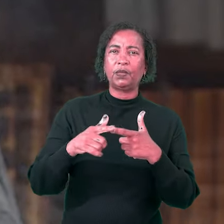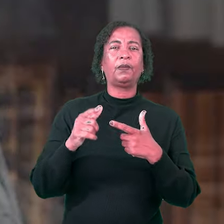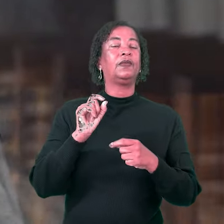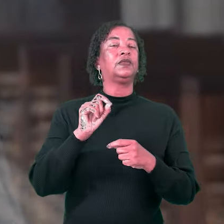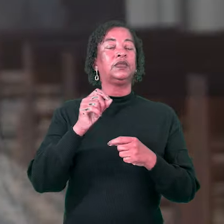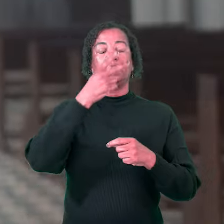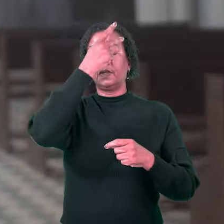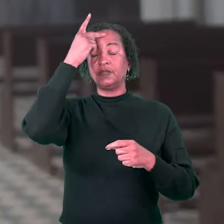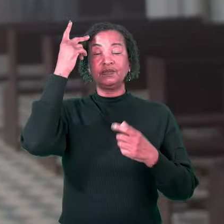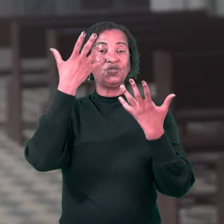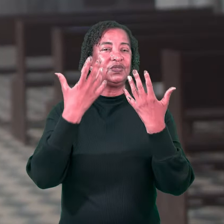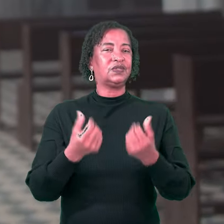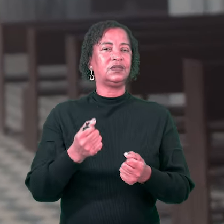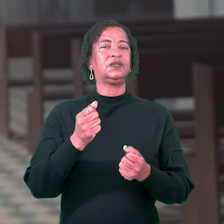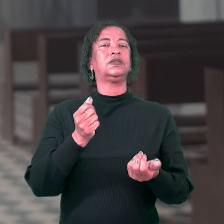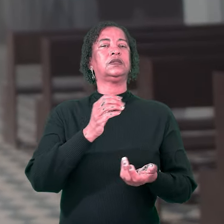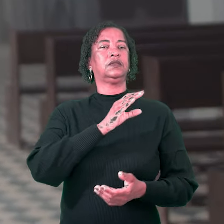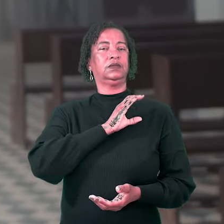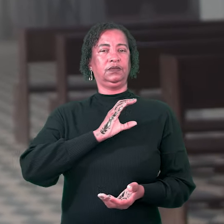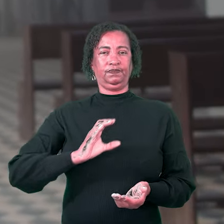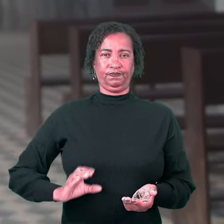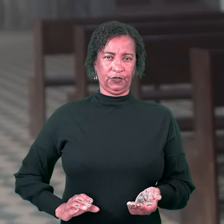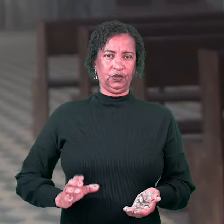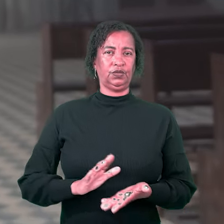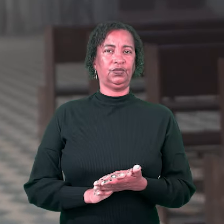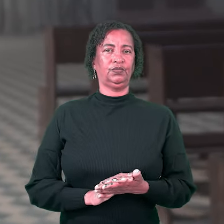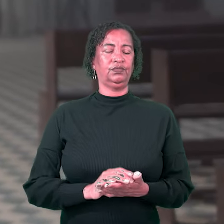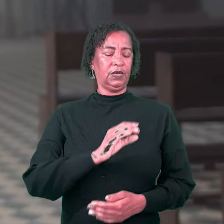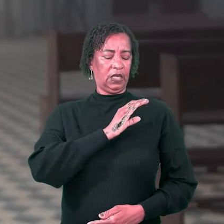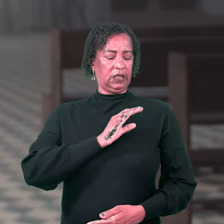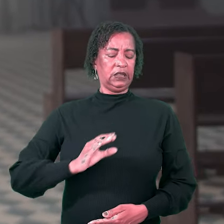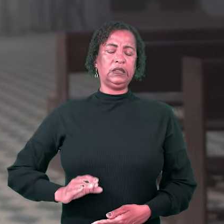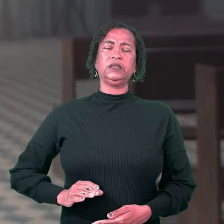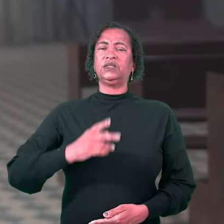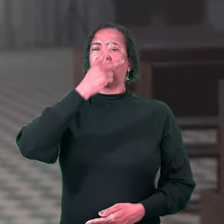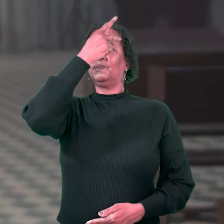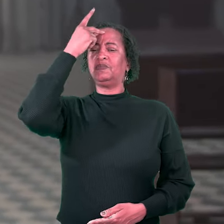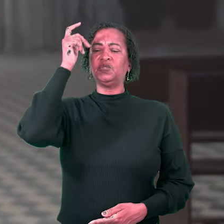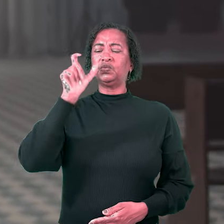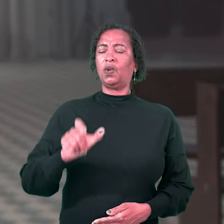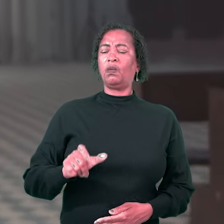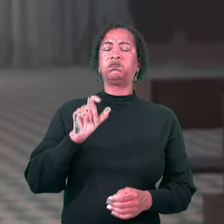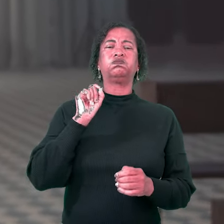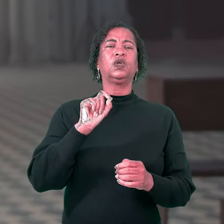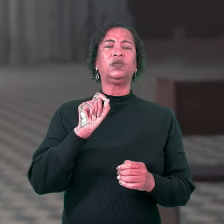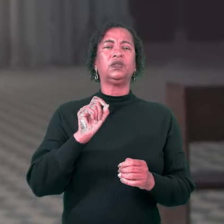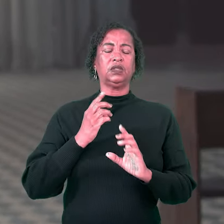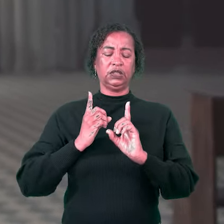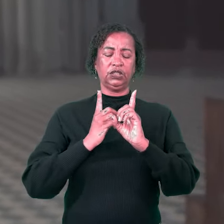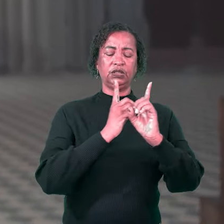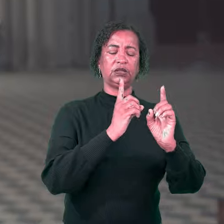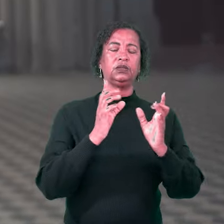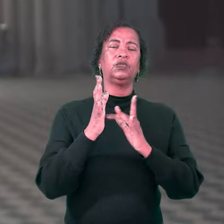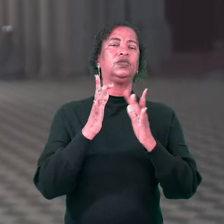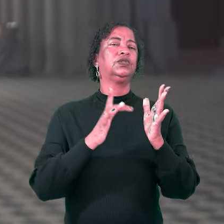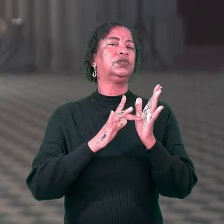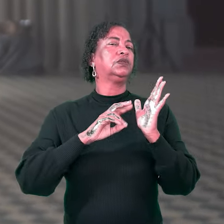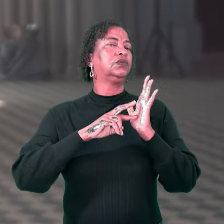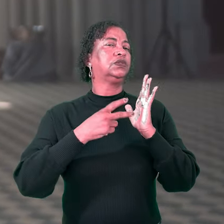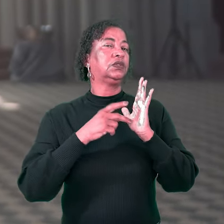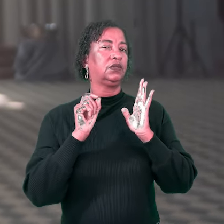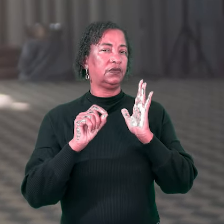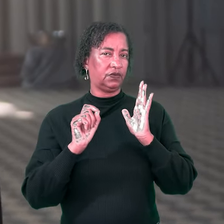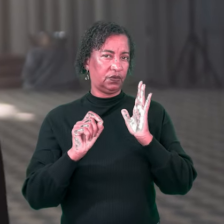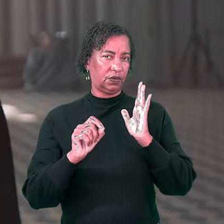ao cristianismo. Afinal das contas, o que é ser cristão, hein? O que significa ser discípulo de Jesus Cristo? Às vezes,